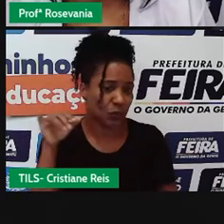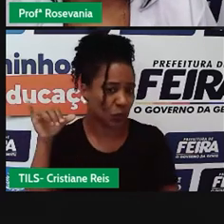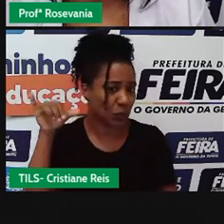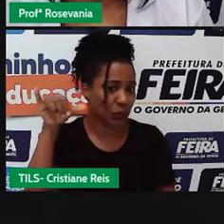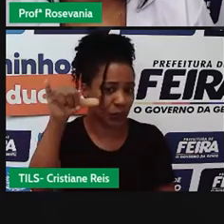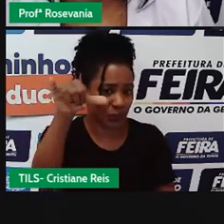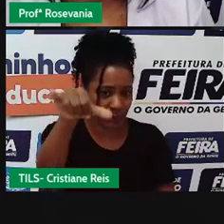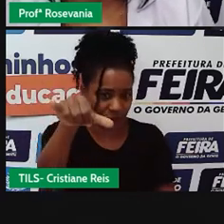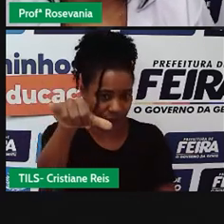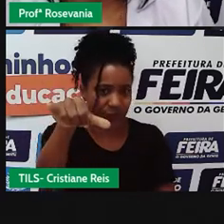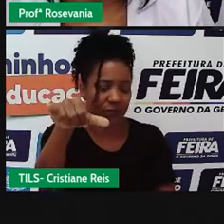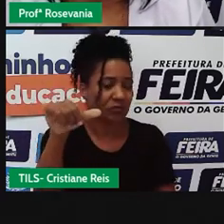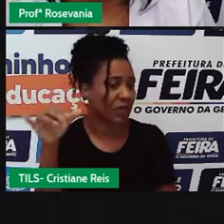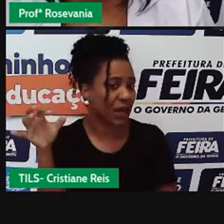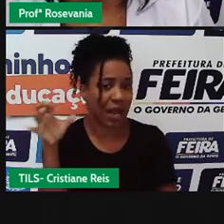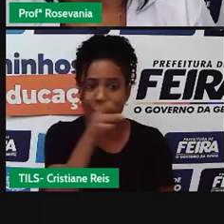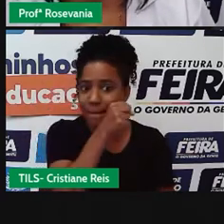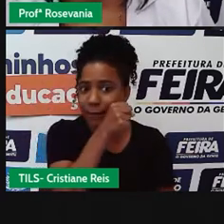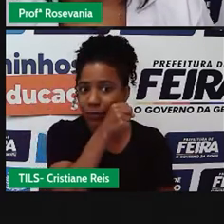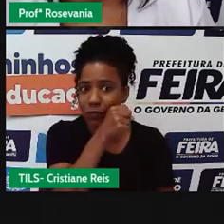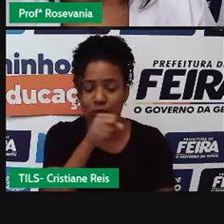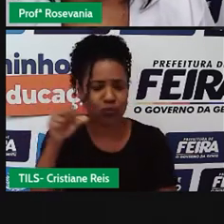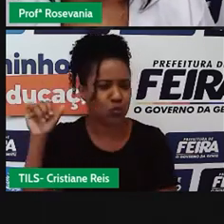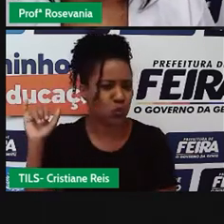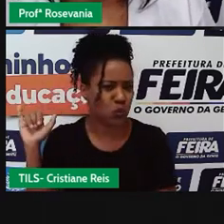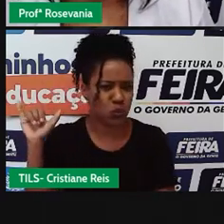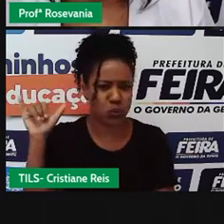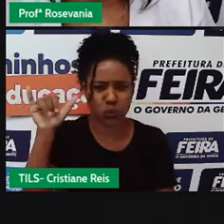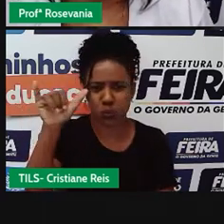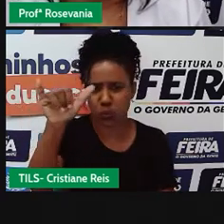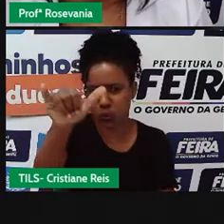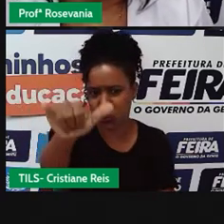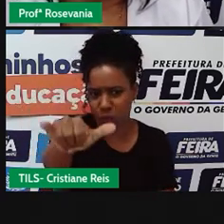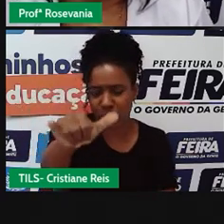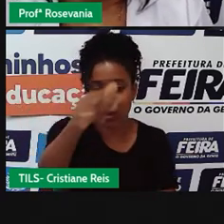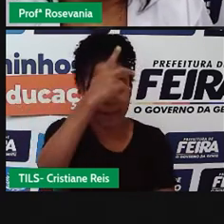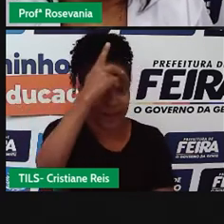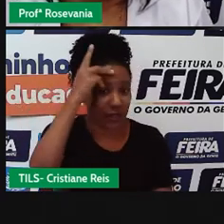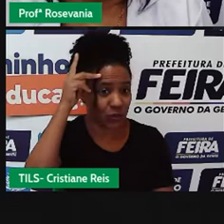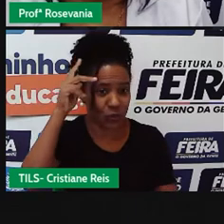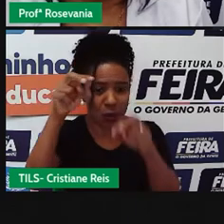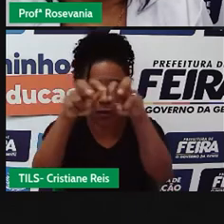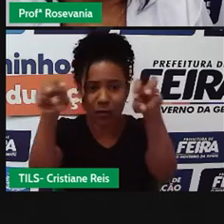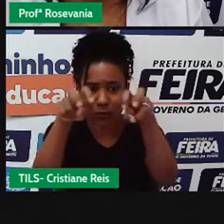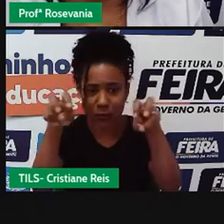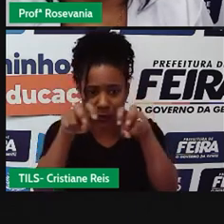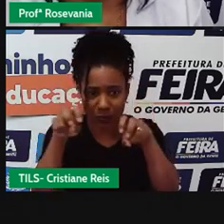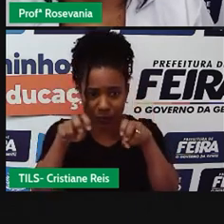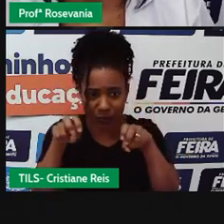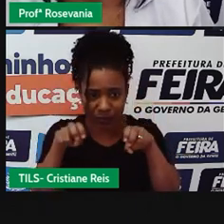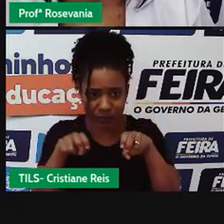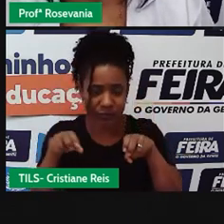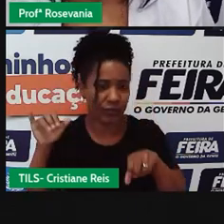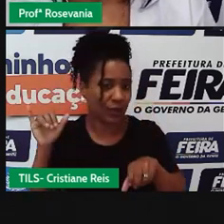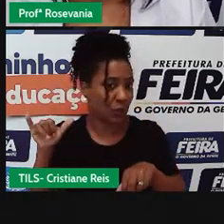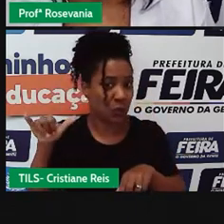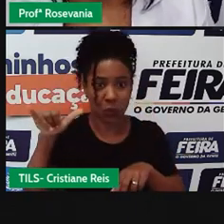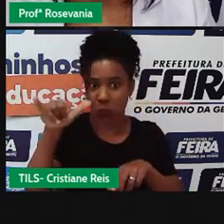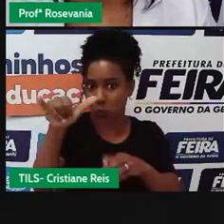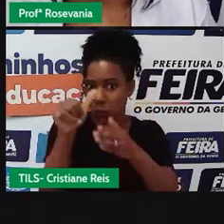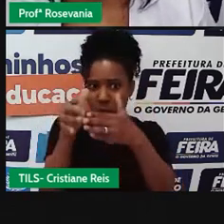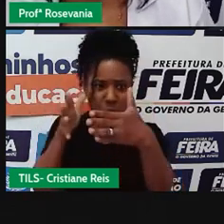característica, né, de serem transportes rápidos, levam a grande quantidade de pessoas a defender, né, se você pegar os boings, né,